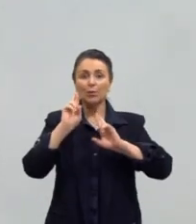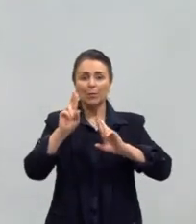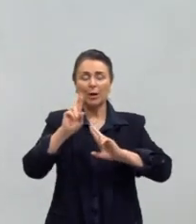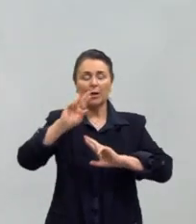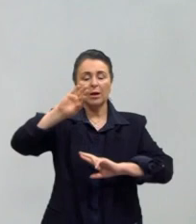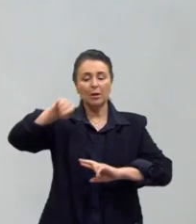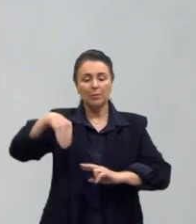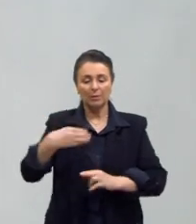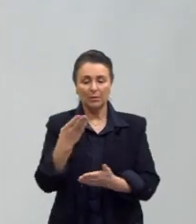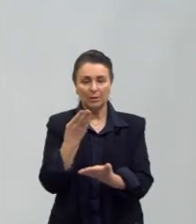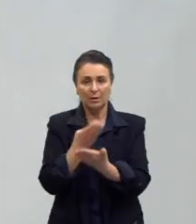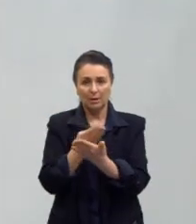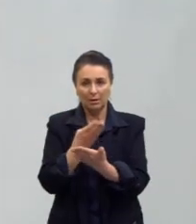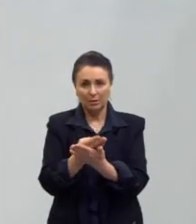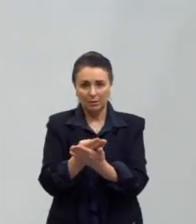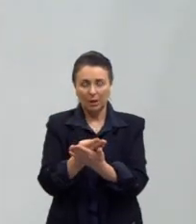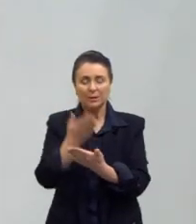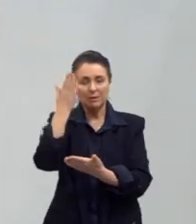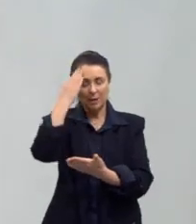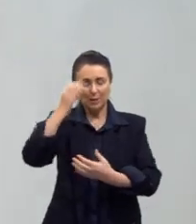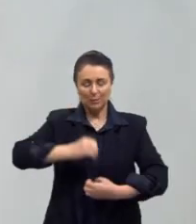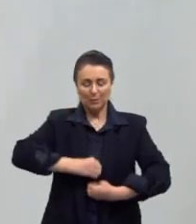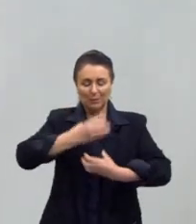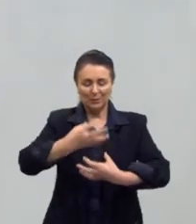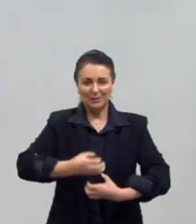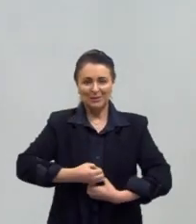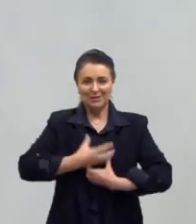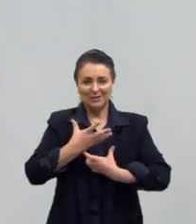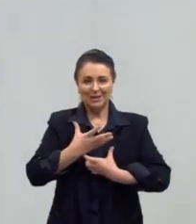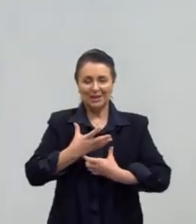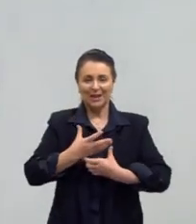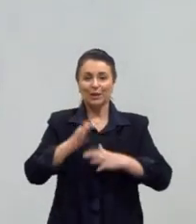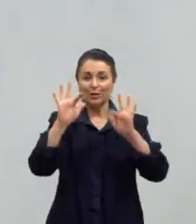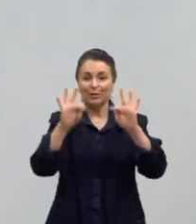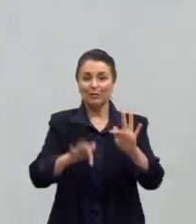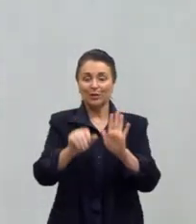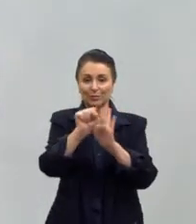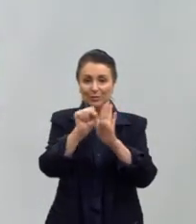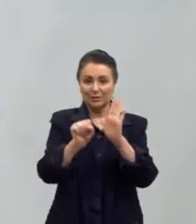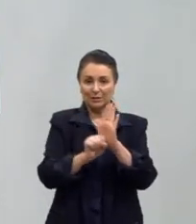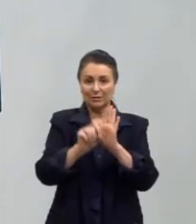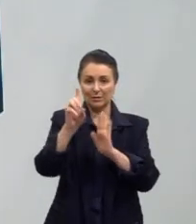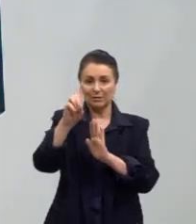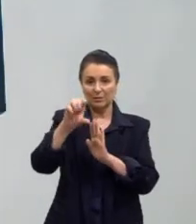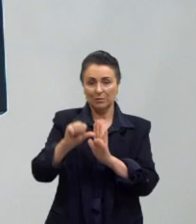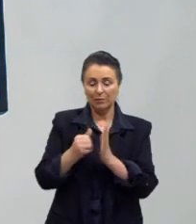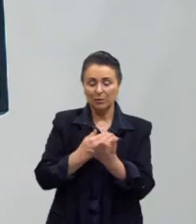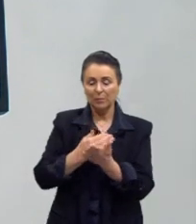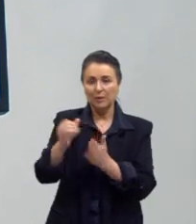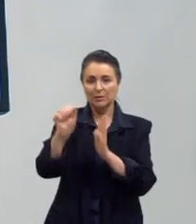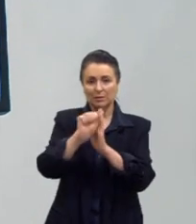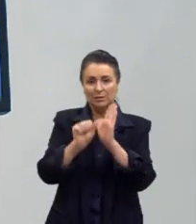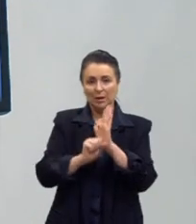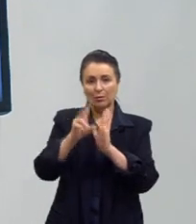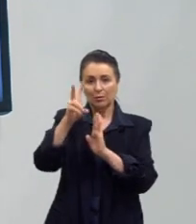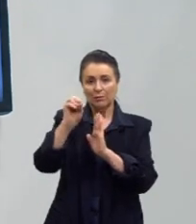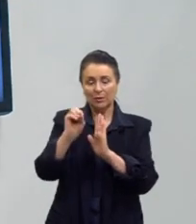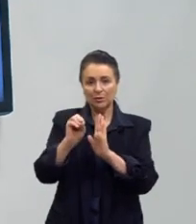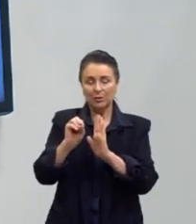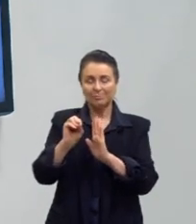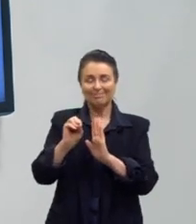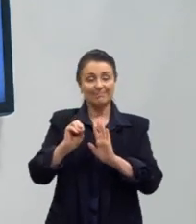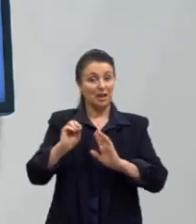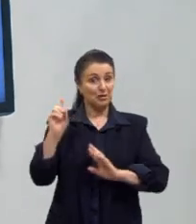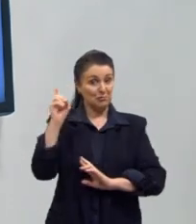aproveitado essa aula. A gente sabe que a poesia do final do século XIX, início do século XX, ela é um pouquinho